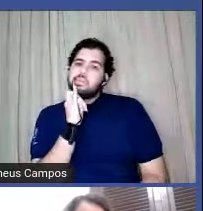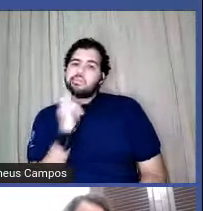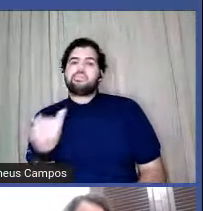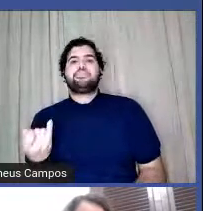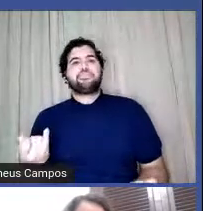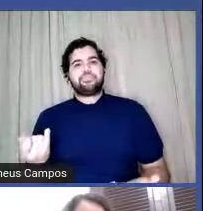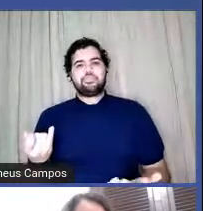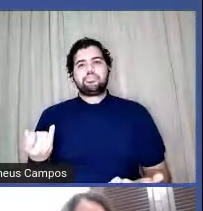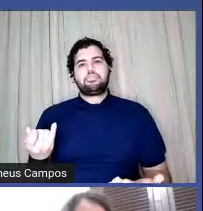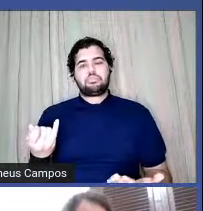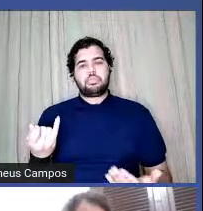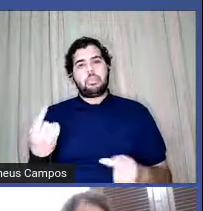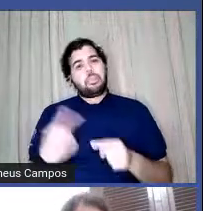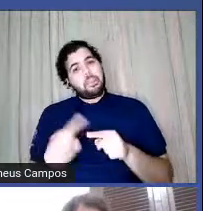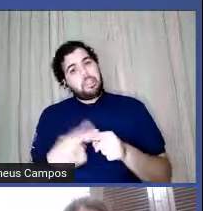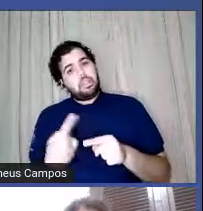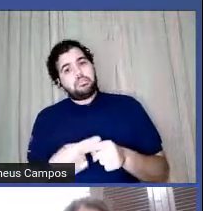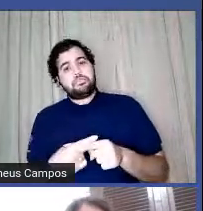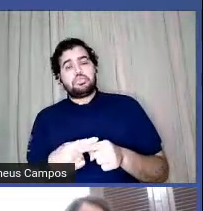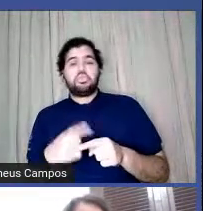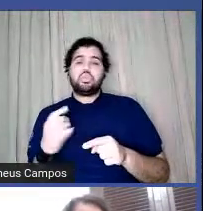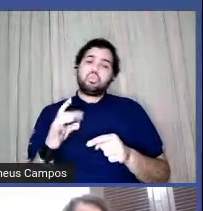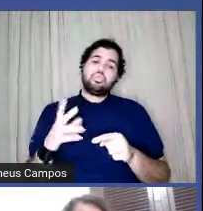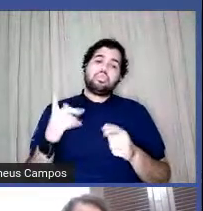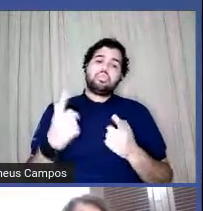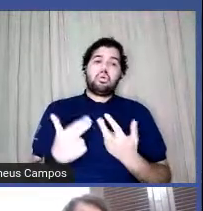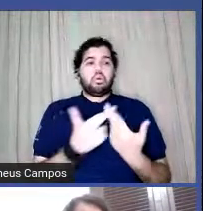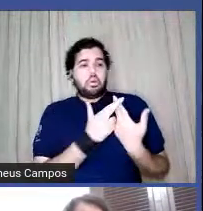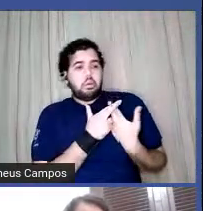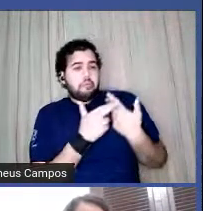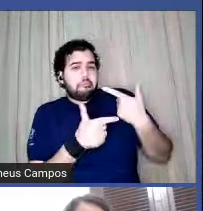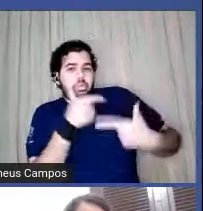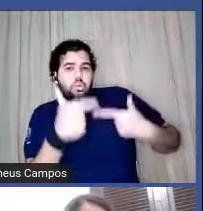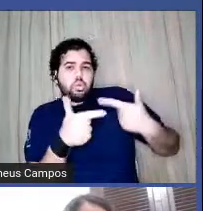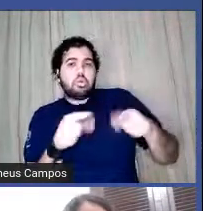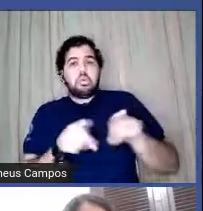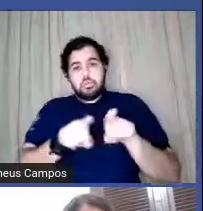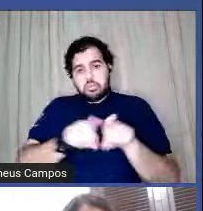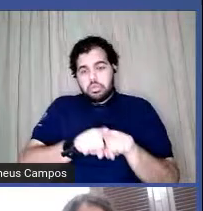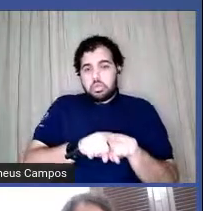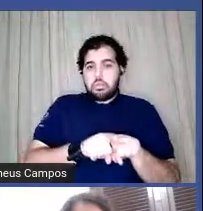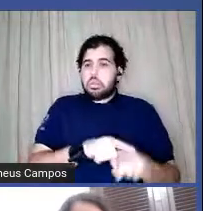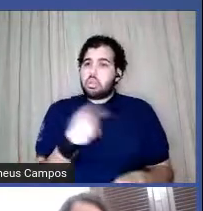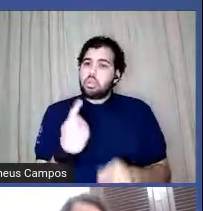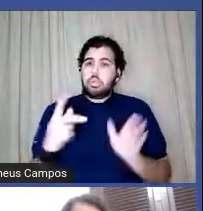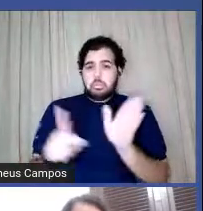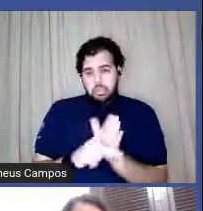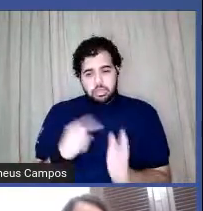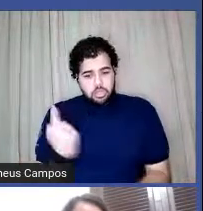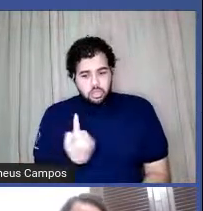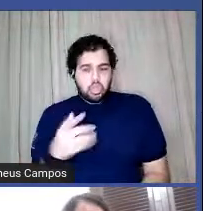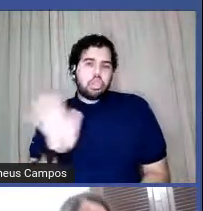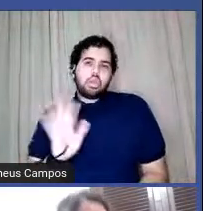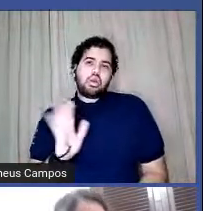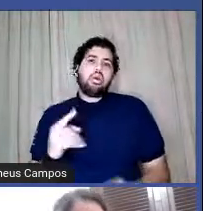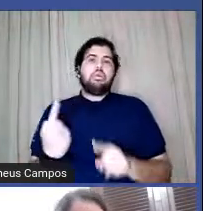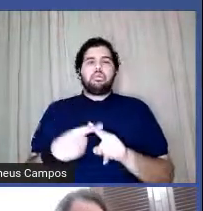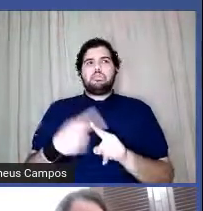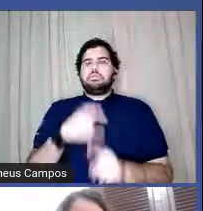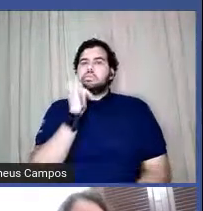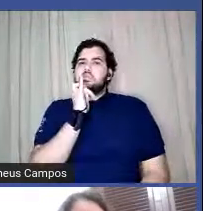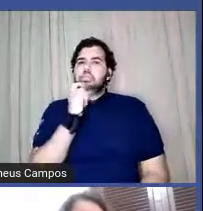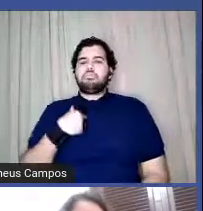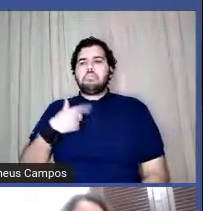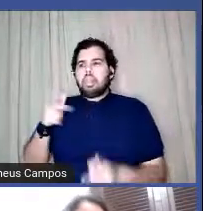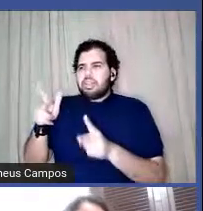está a serviço apenas de nós, mas de uma forma também que não é só nossa. Porque, por exemplo, eu me identifiquei